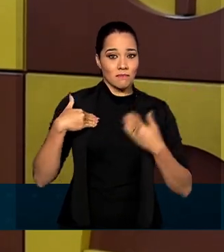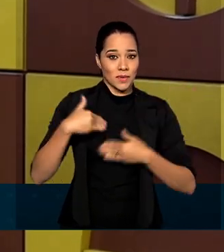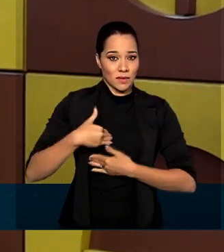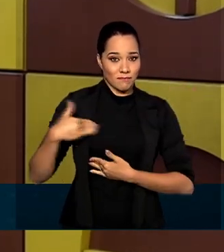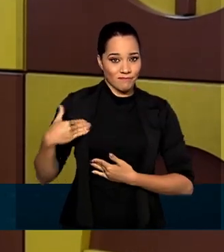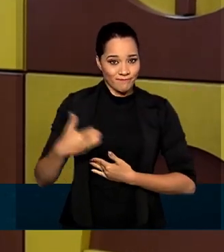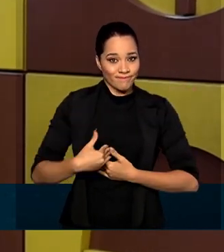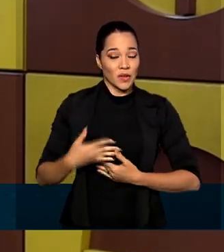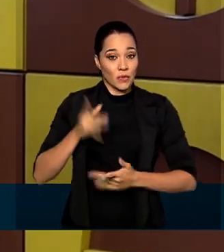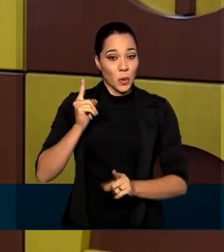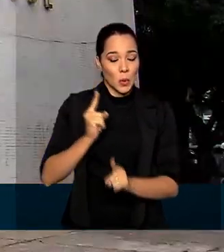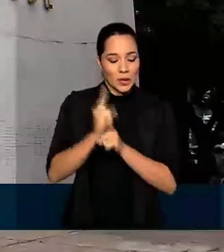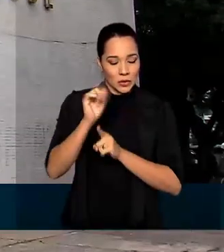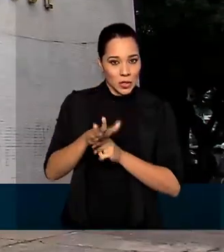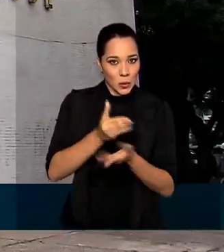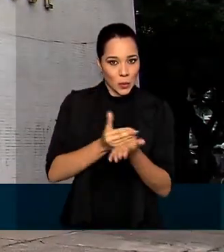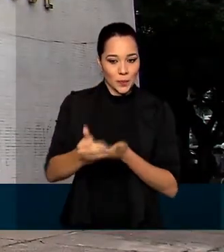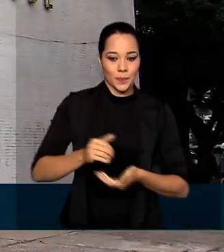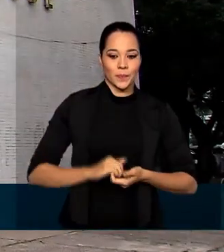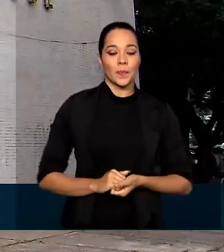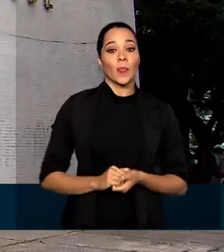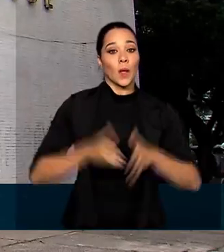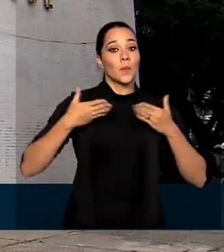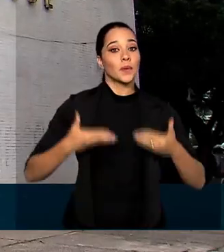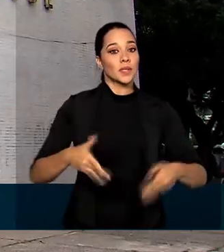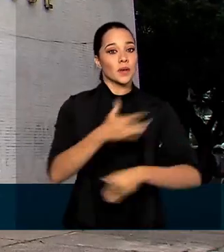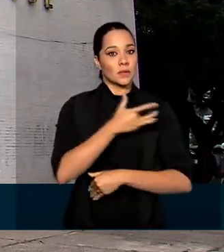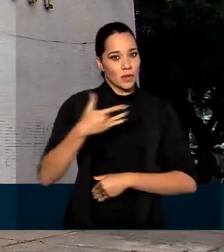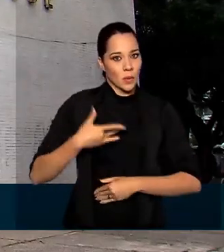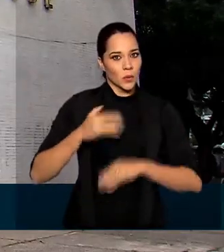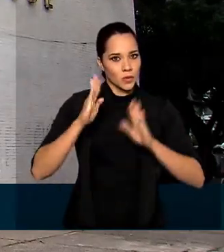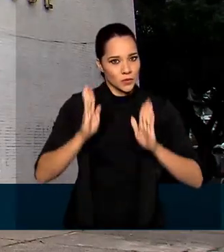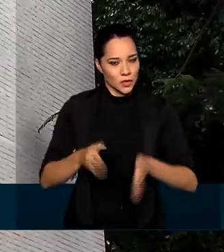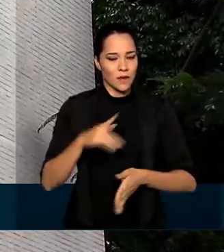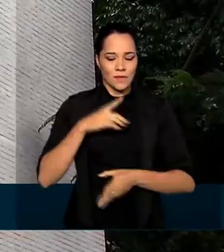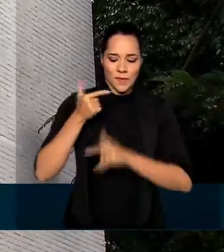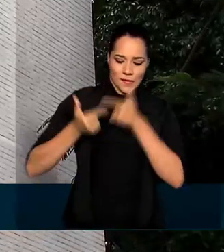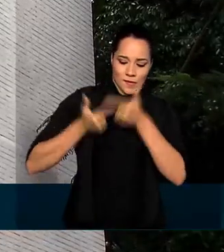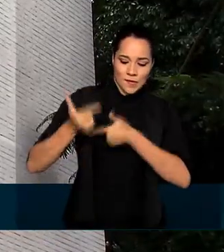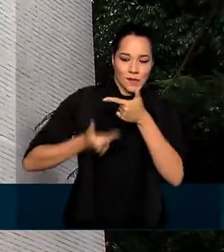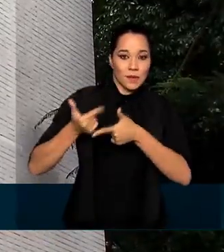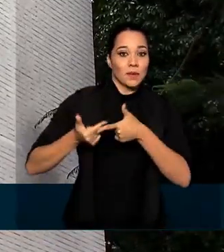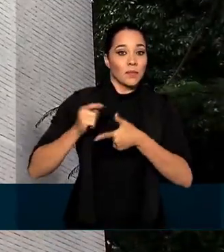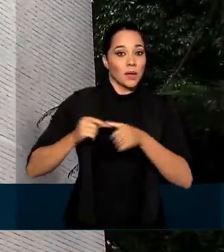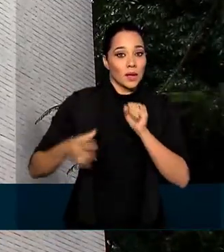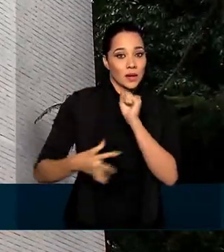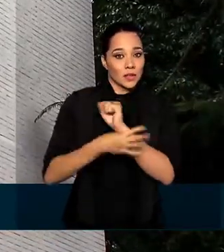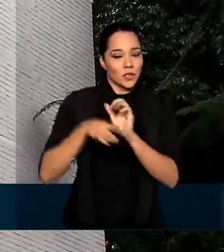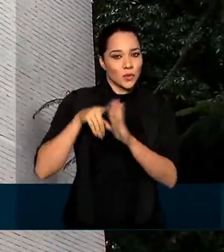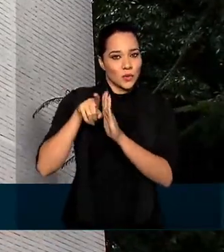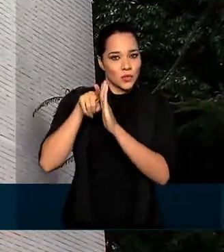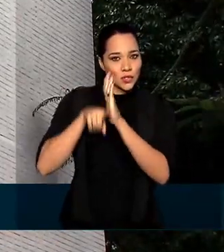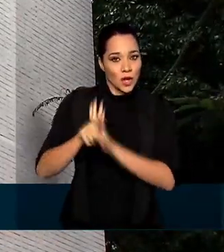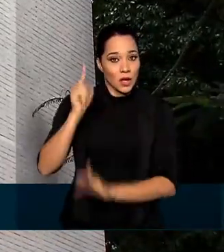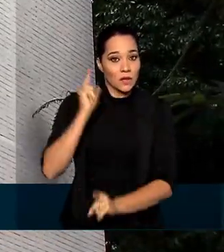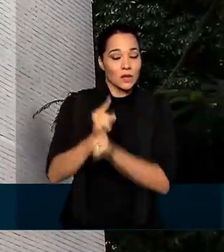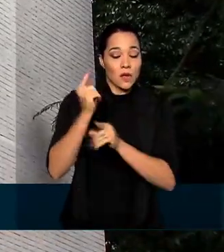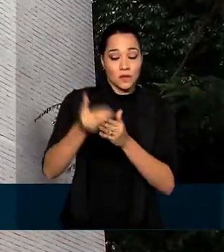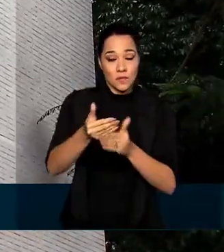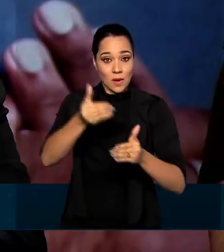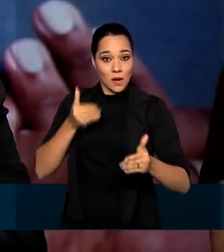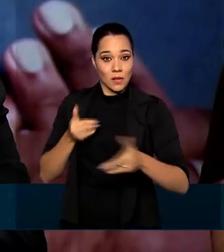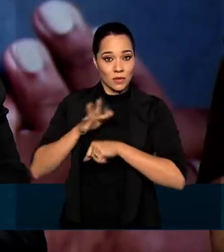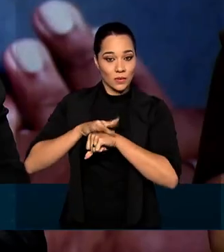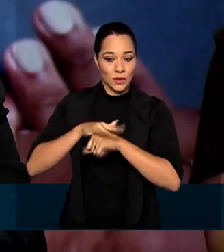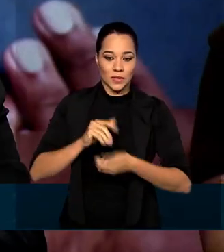diagnosticado bem no início. O Ministério da Saúde já vem trabalhando para garantir o diagnóstico precoce da